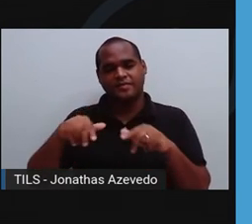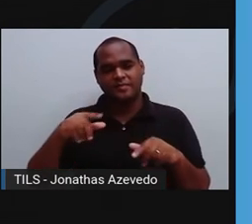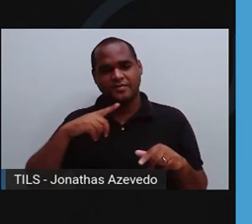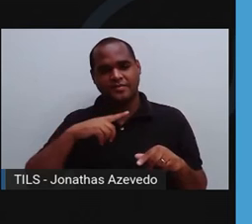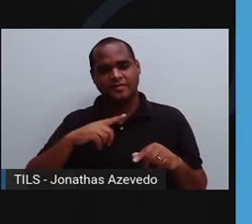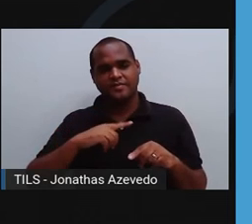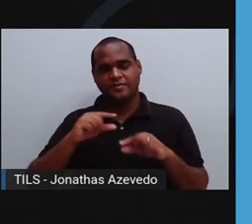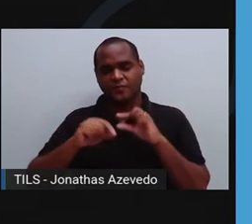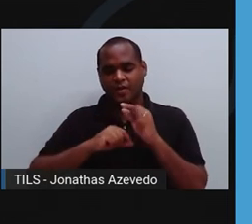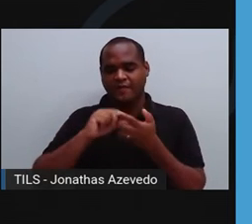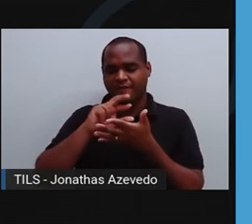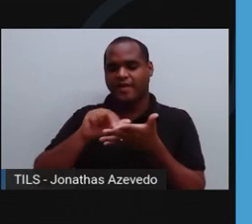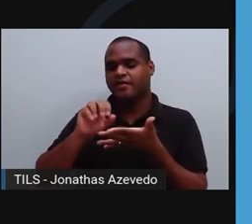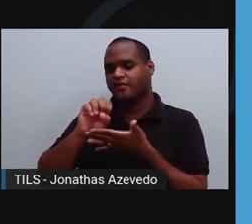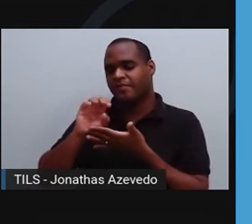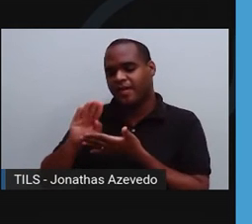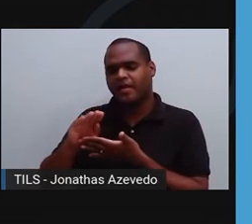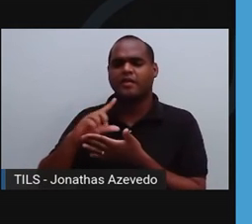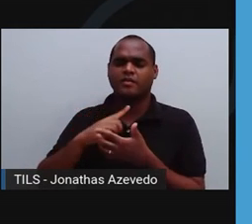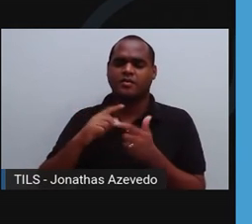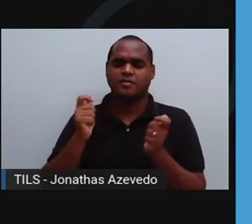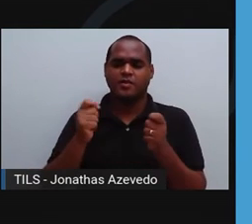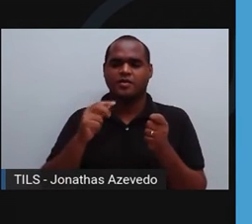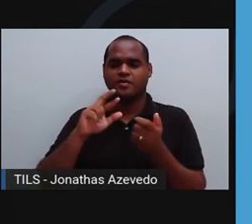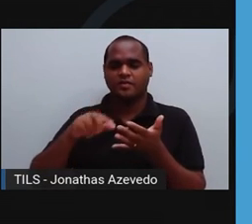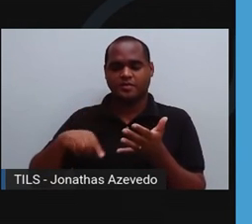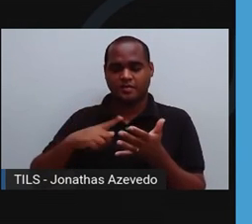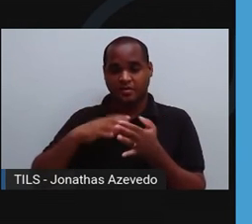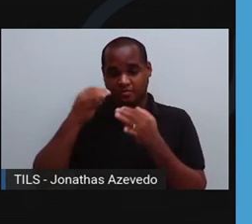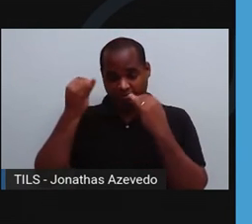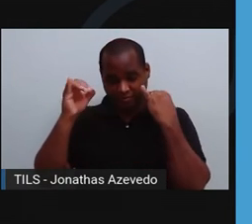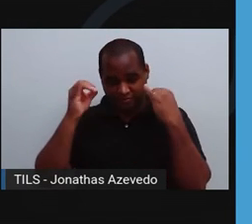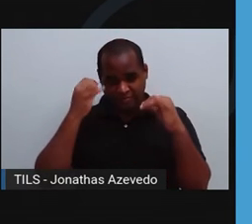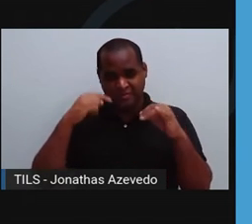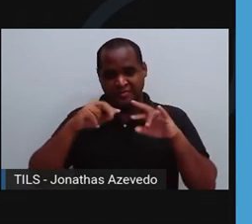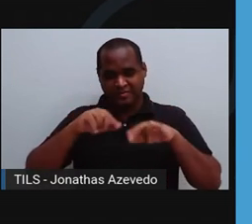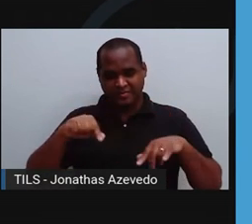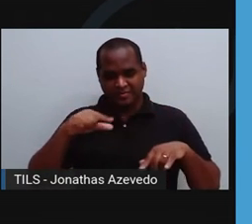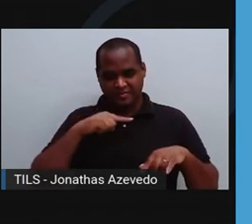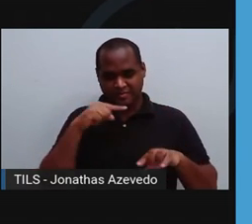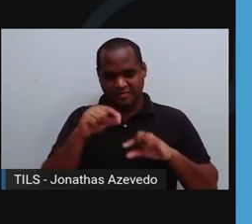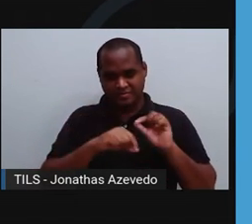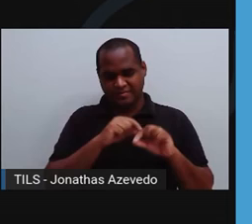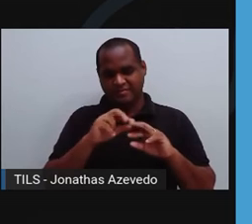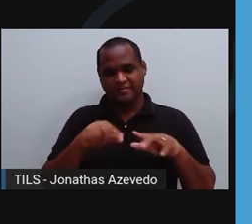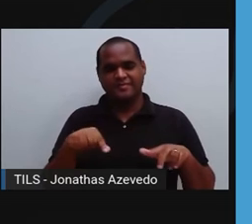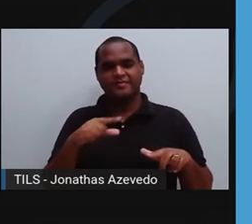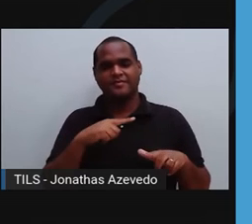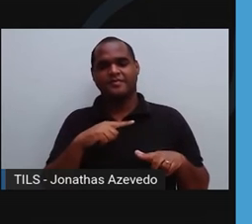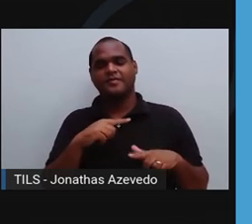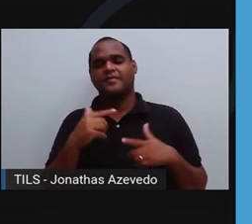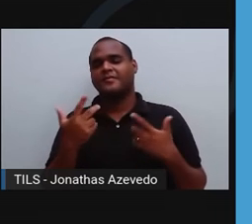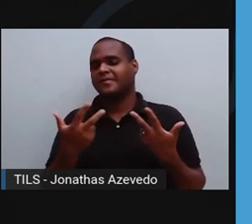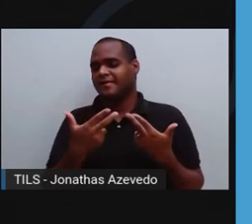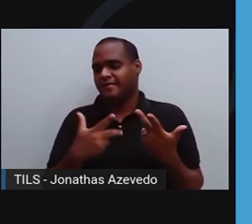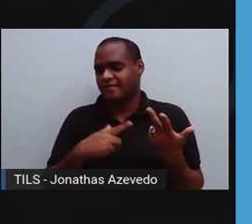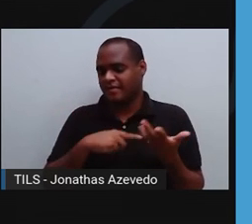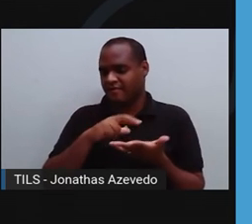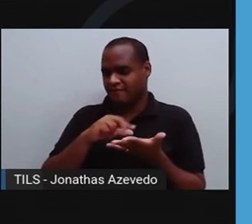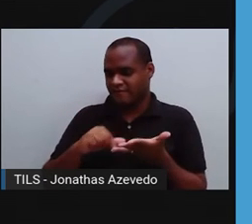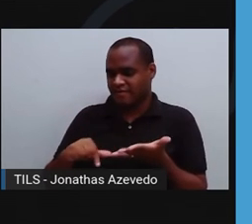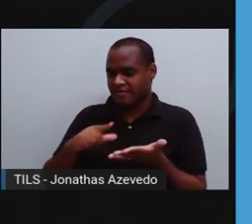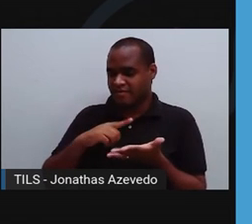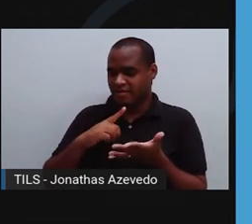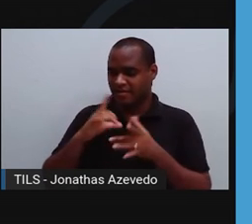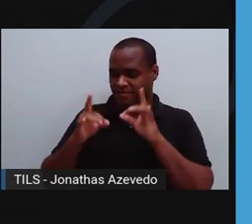substância que seja inimiga para o organismo, como o micro-organismo, alguma toxina, produtos que a pessoa tem